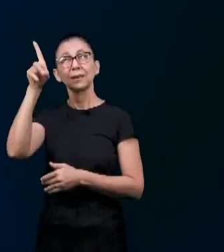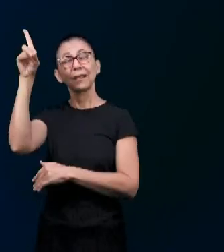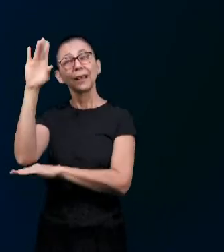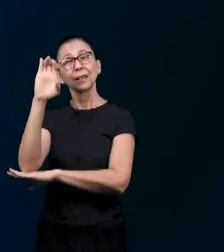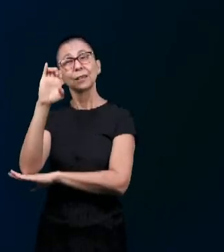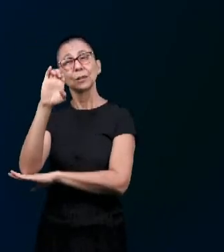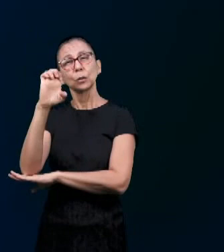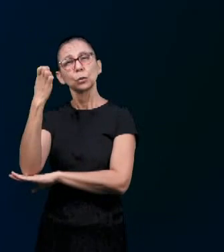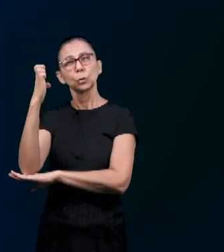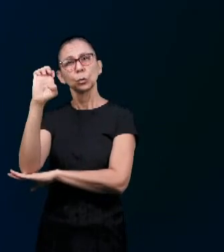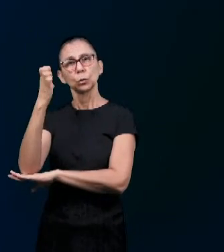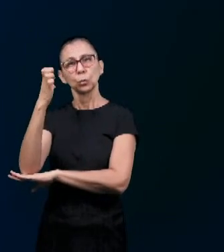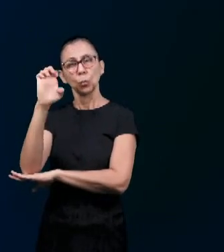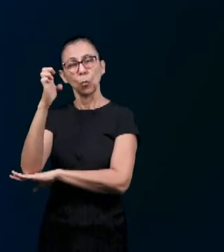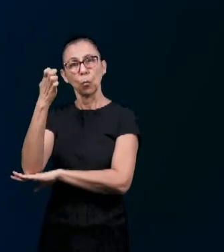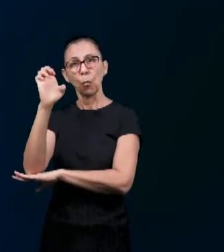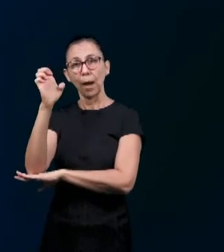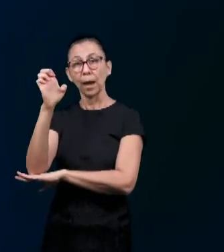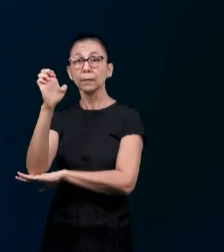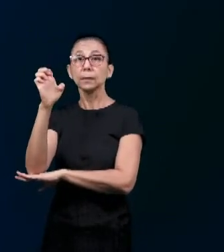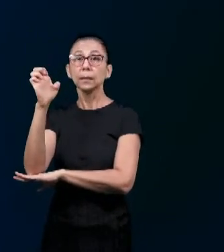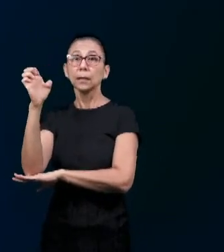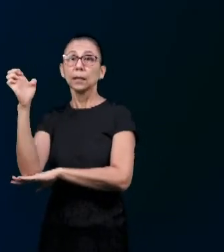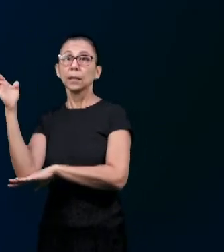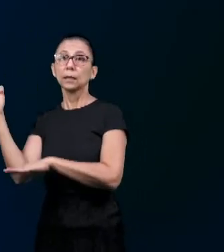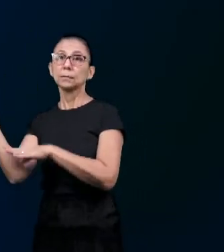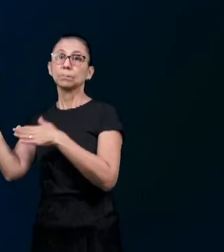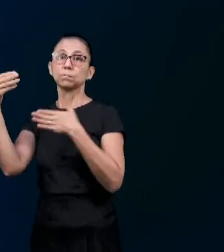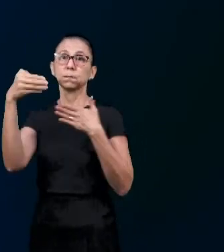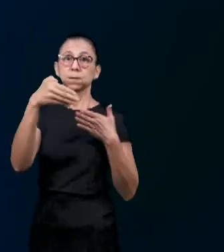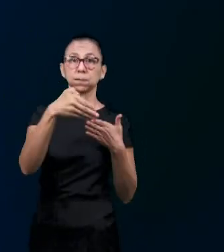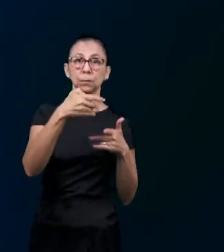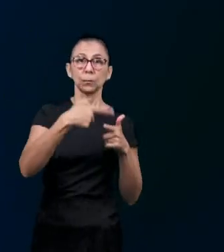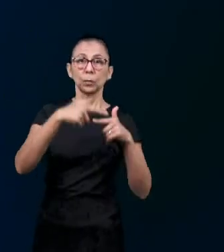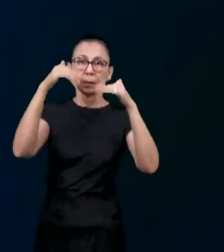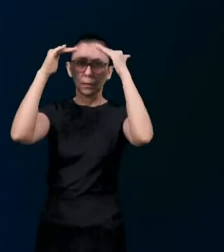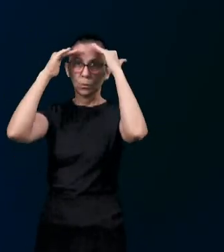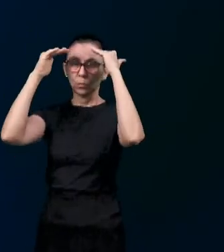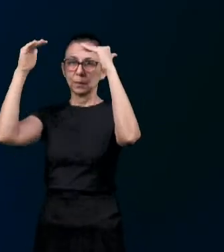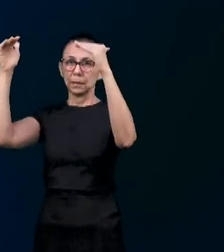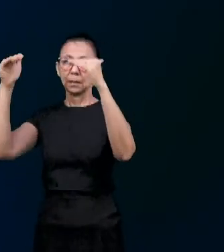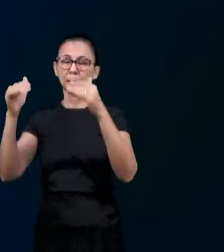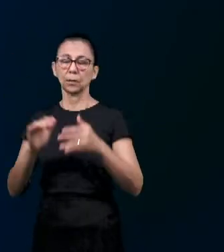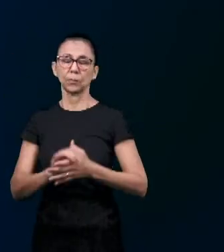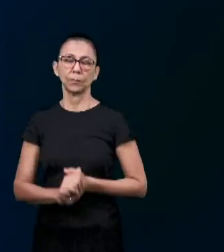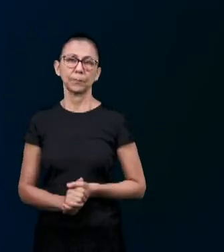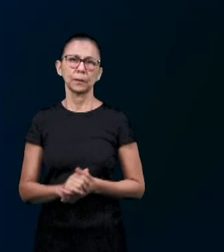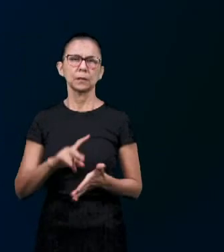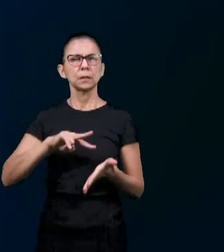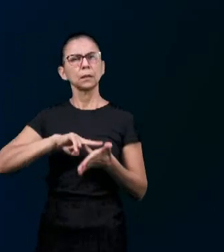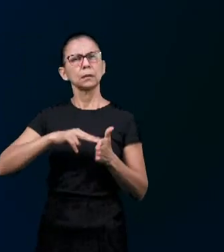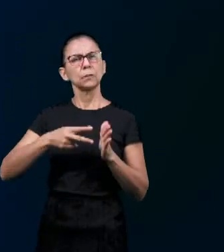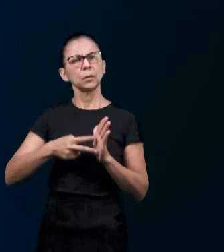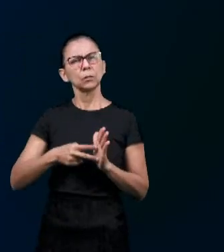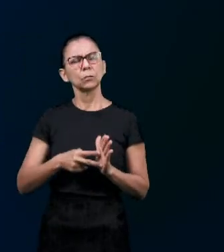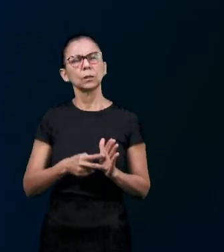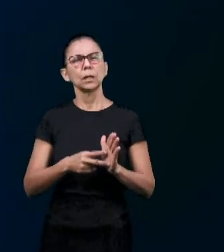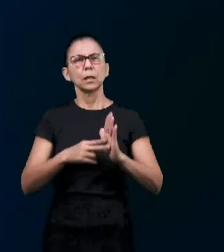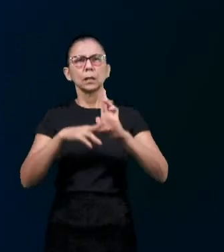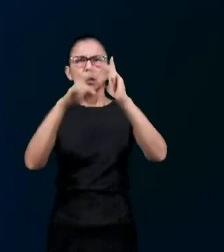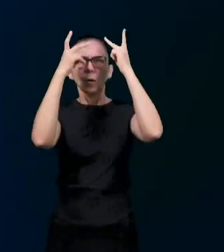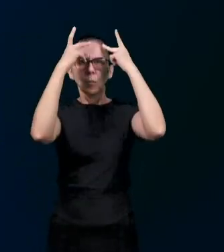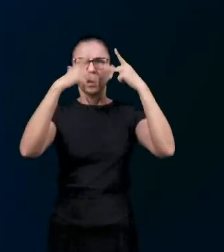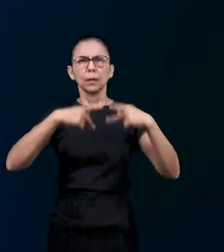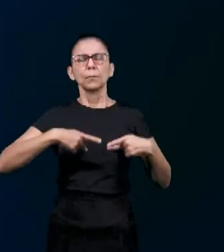de Deus Passou a viver O tempo cronológico E nesse tempo cronológico Foi preciso Deus separar Um dia Para o descanso físico